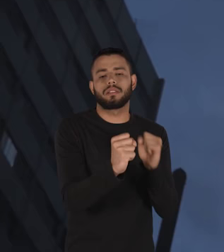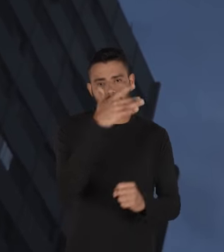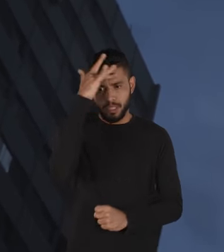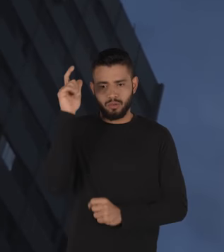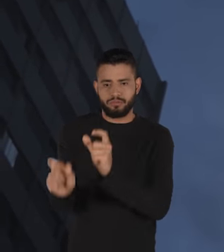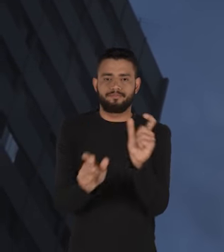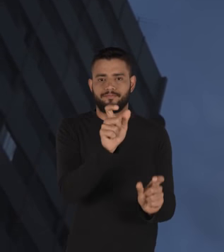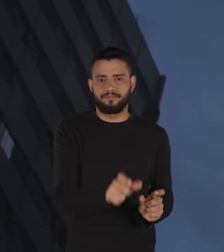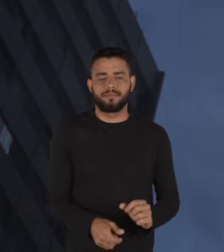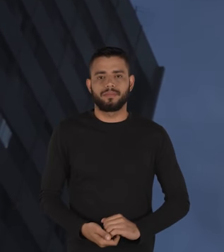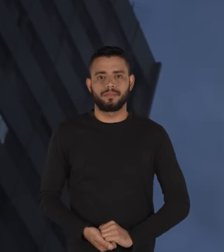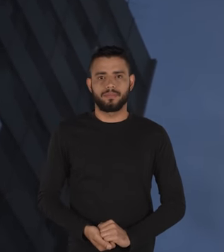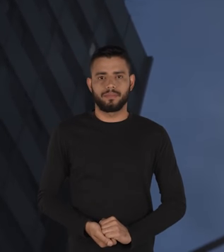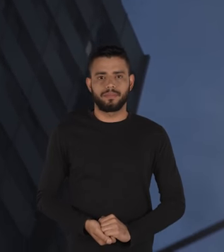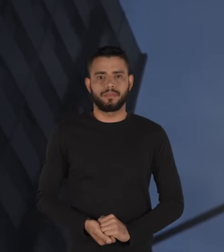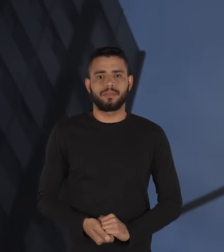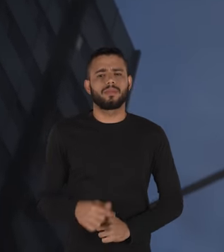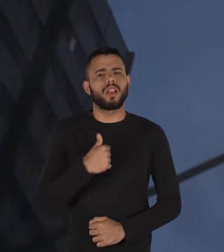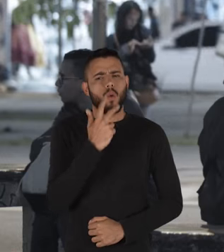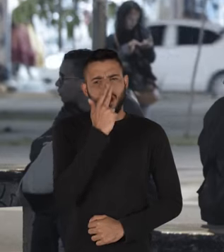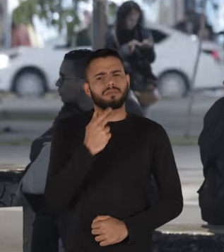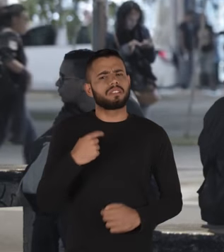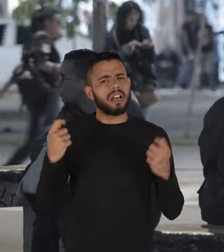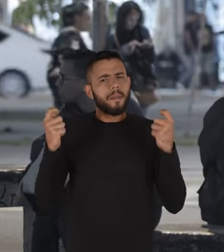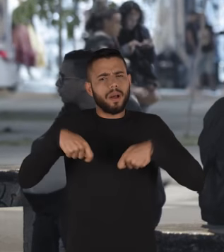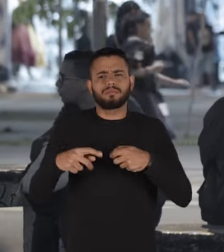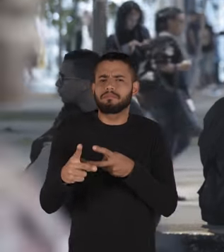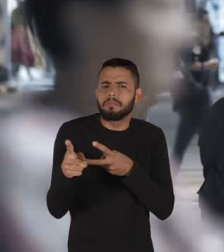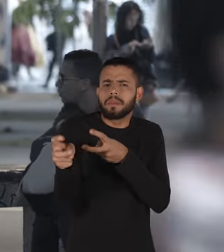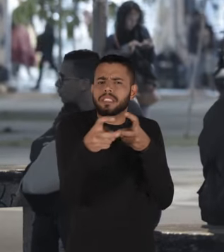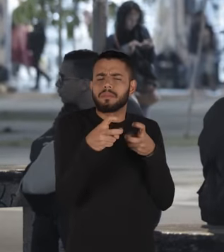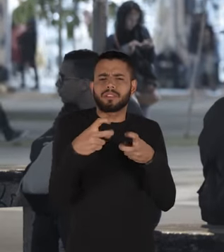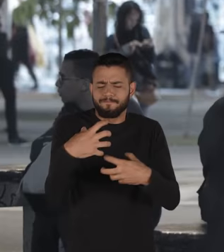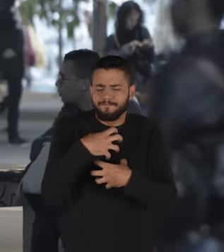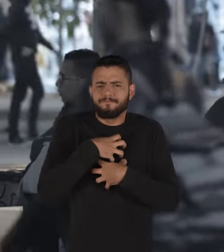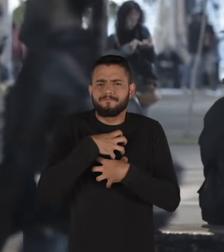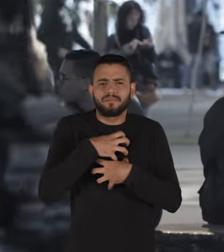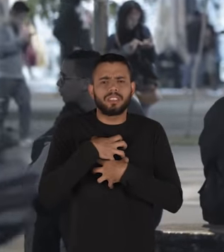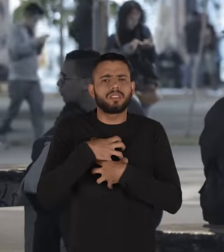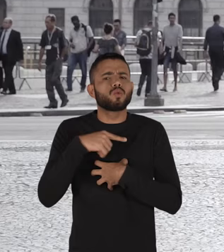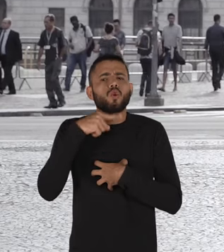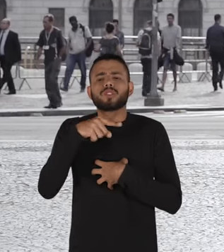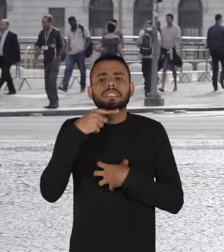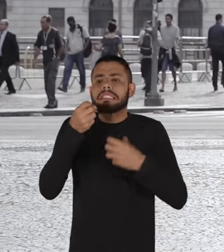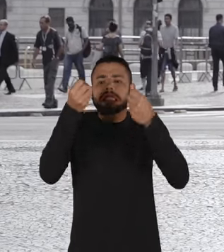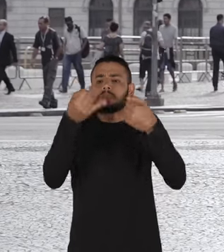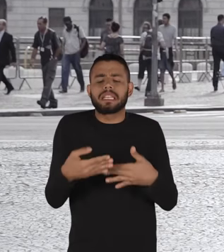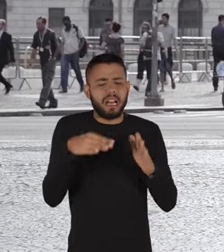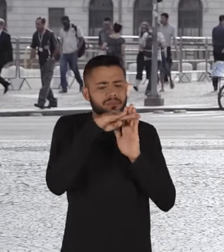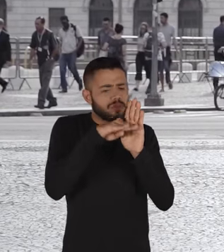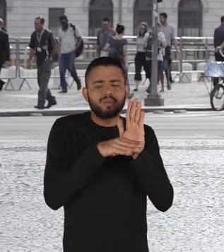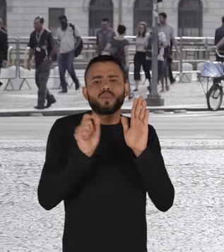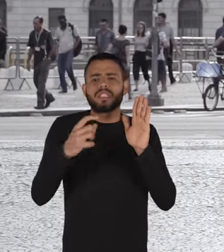aos outros. Ismael dos Anjos, pesquisador de masculinidades. Eu acho que ser capaz de identificar poucos sentimentos, não ser capaz de nomear